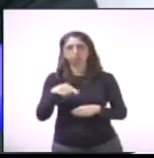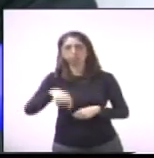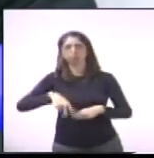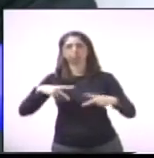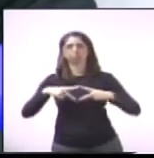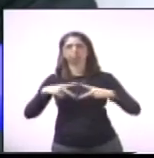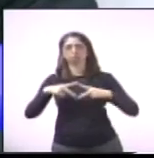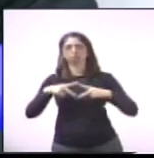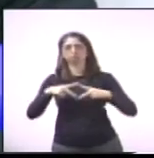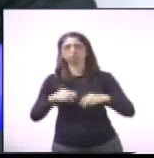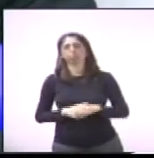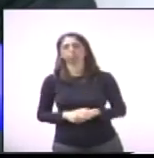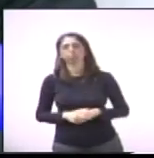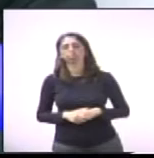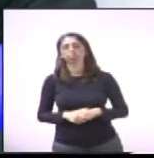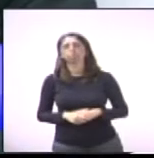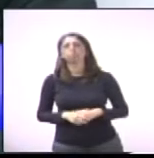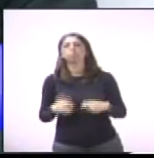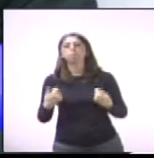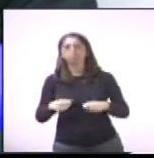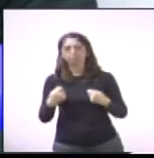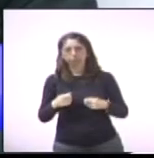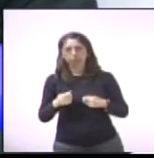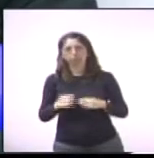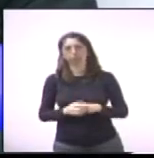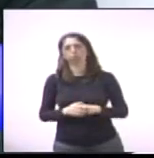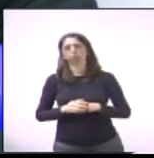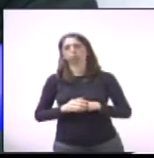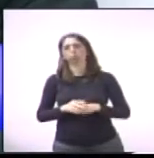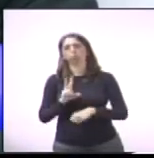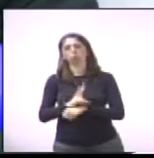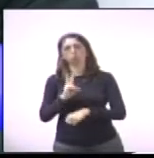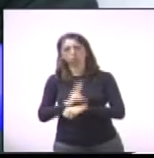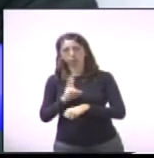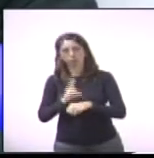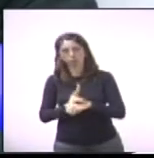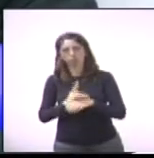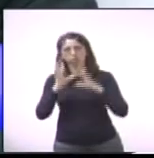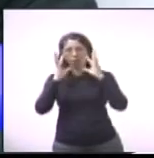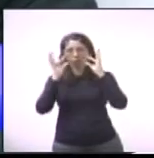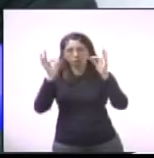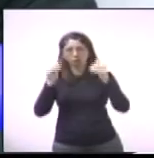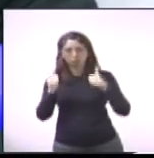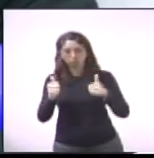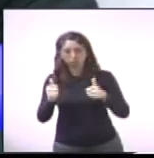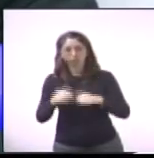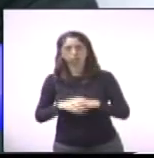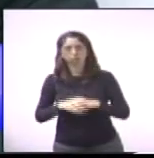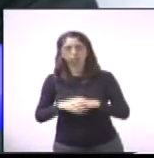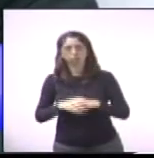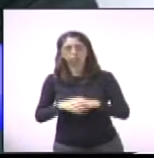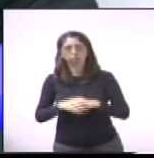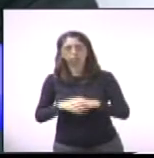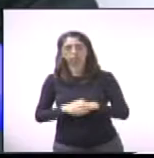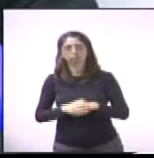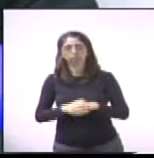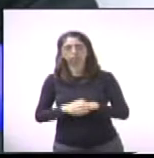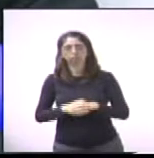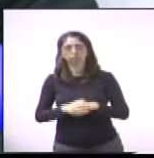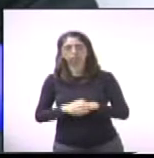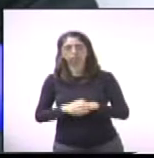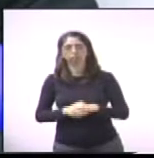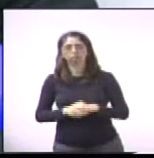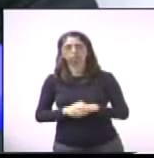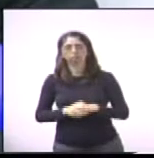dessa frente parlamentar, e ela se mostrou muito solista, estamos trabalhando para trazer